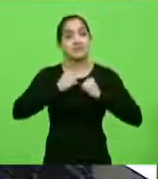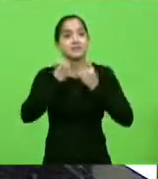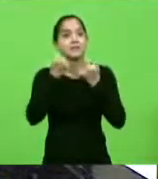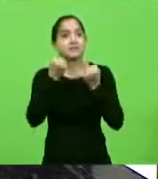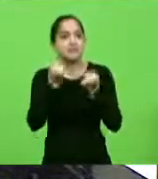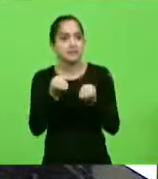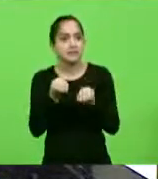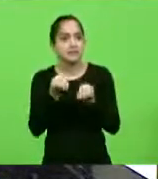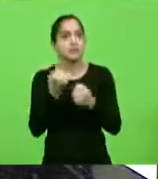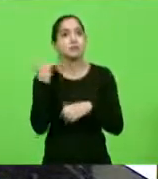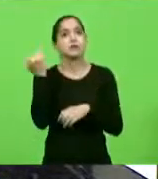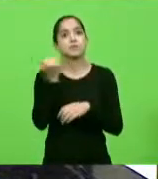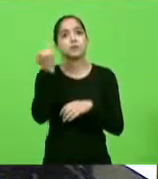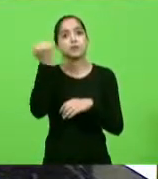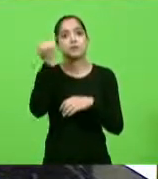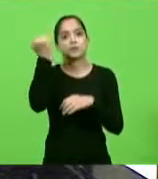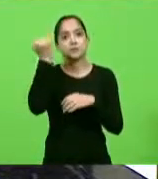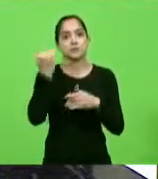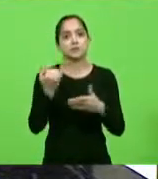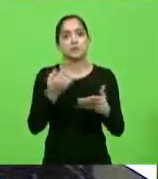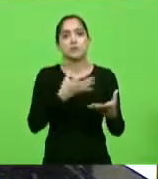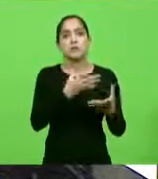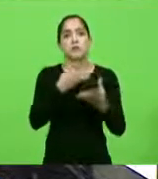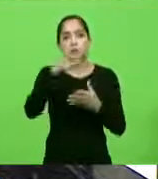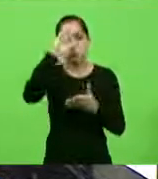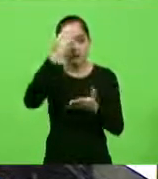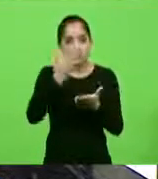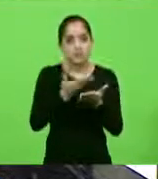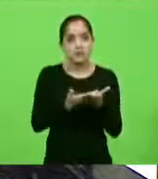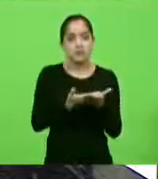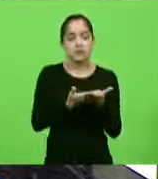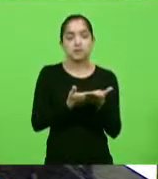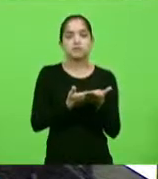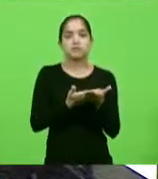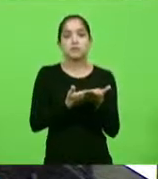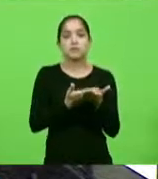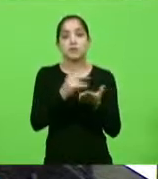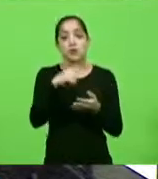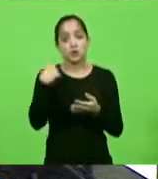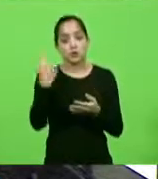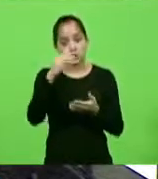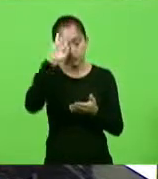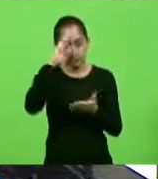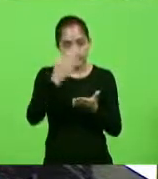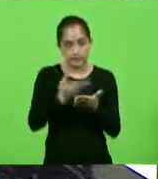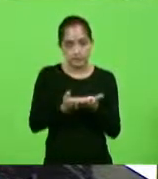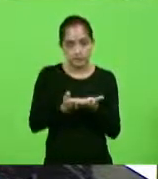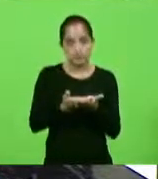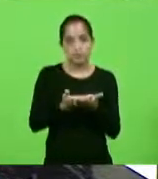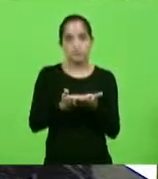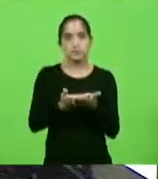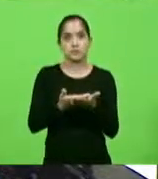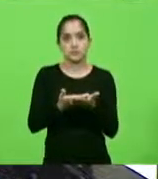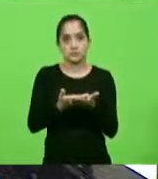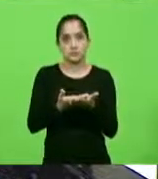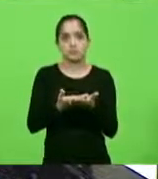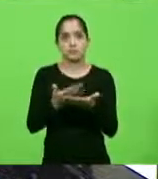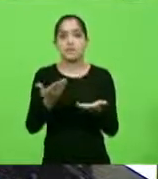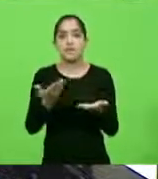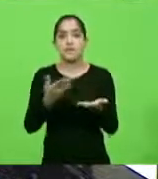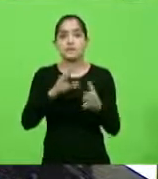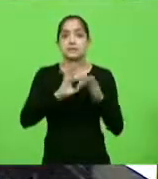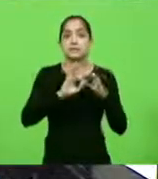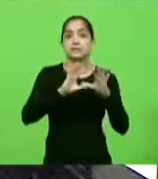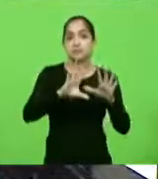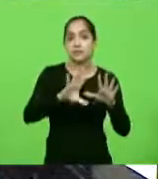aquilo que é essencial para tantos que creem, nós que acreditamos, nós que acreditamos seja na